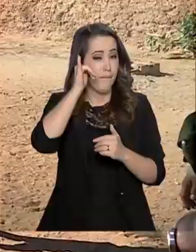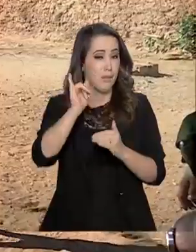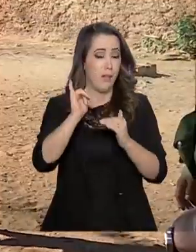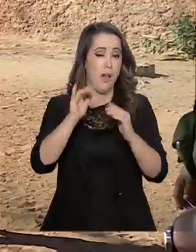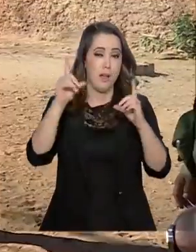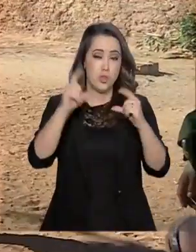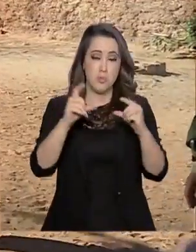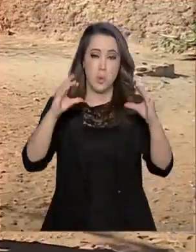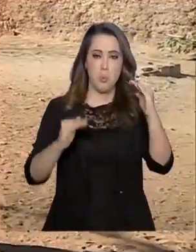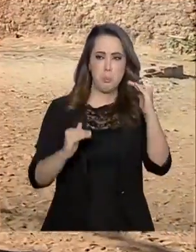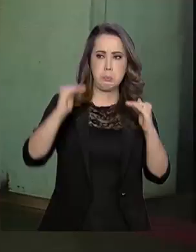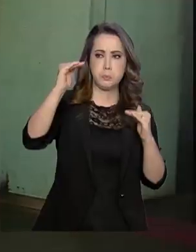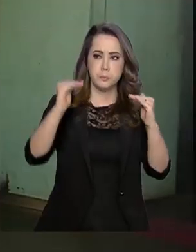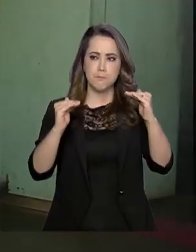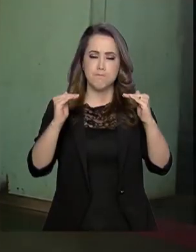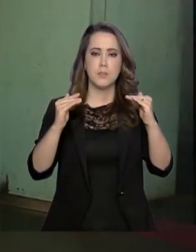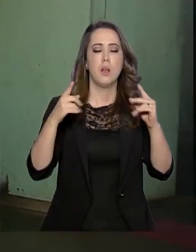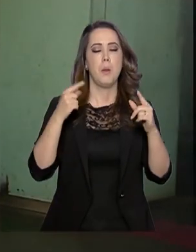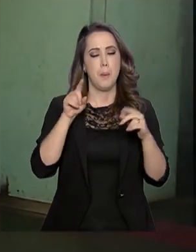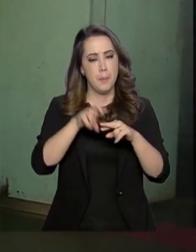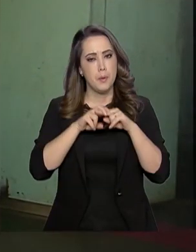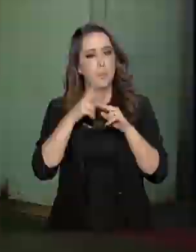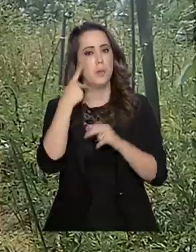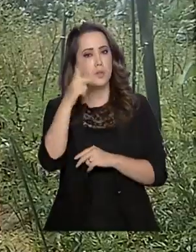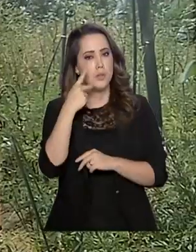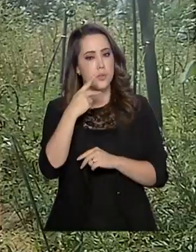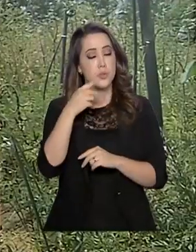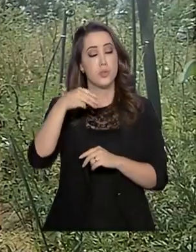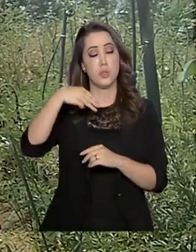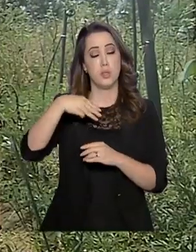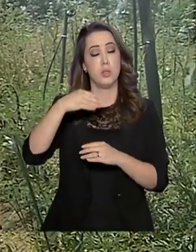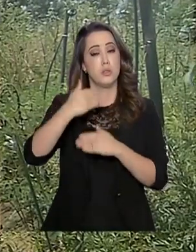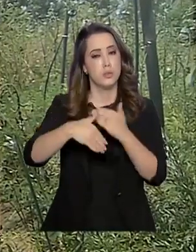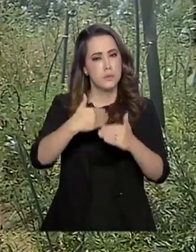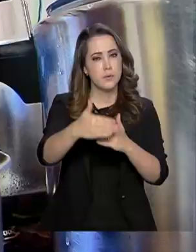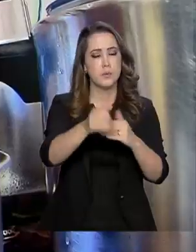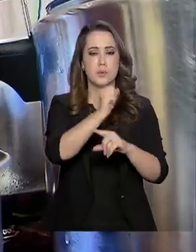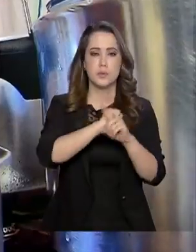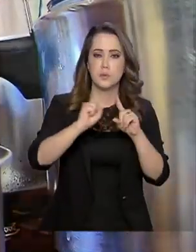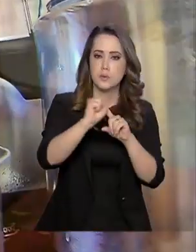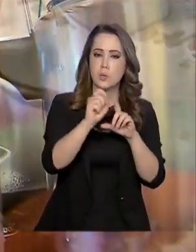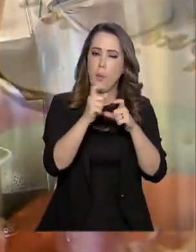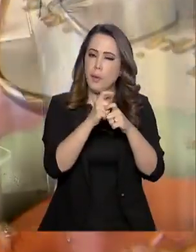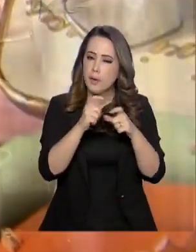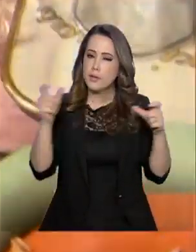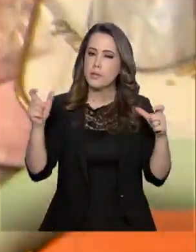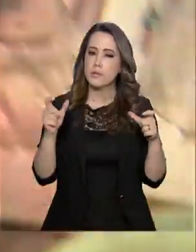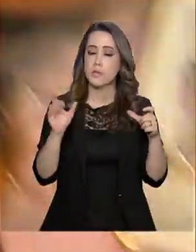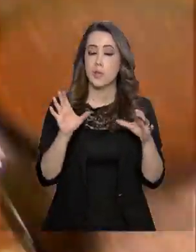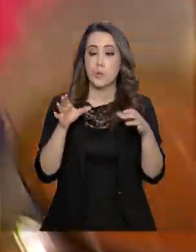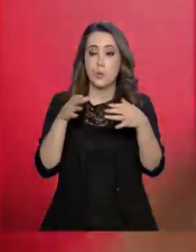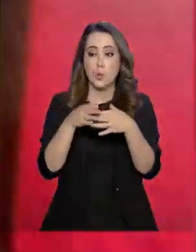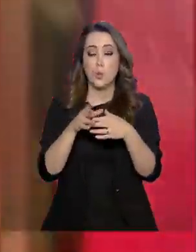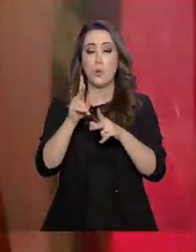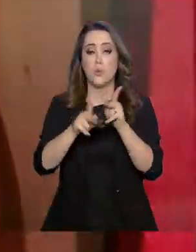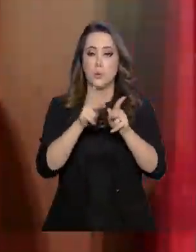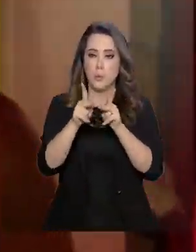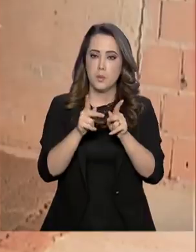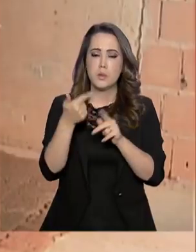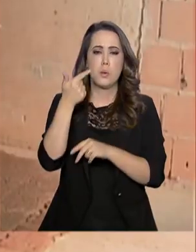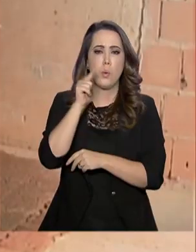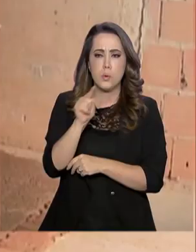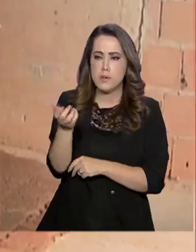cidadãos por meio de políticas de desenvolvimento social. O crescente acesso de parcela da população a serviços e